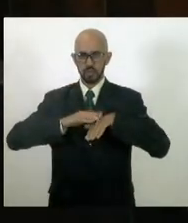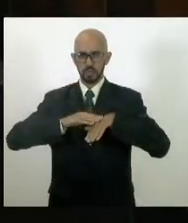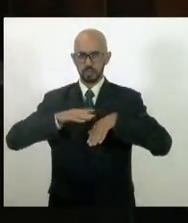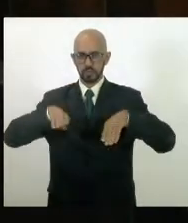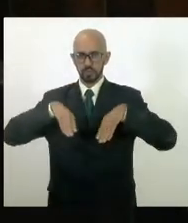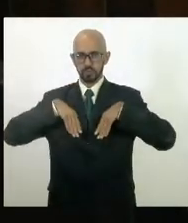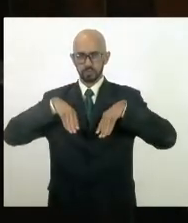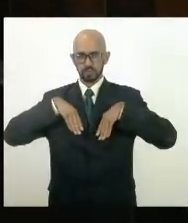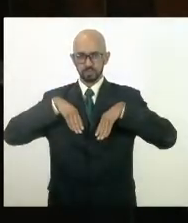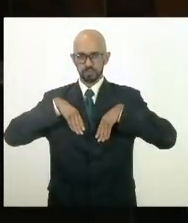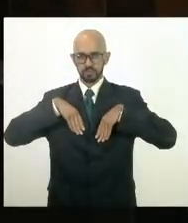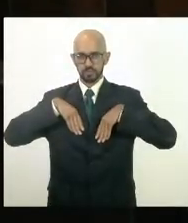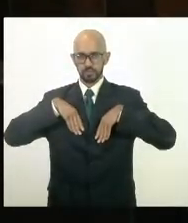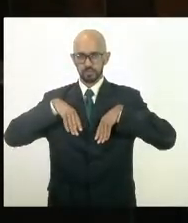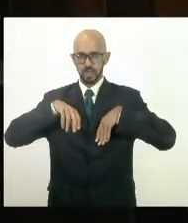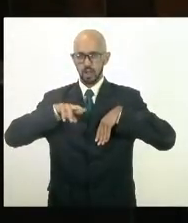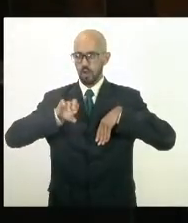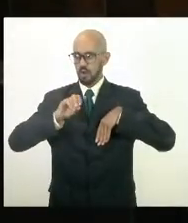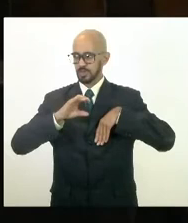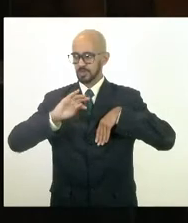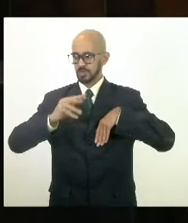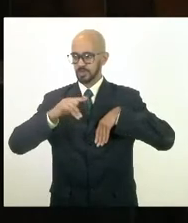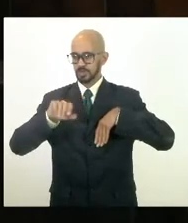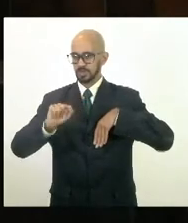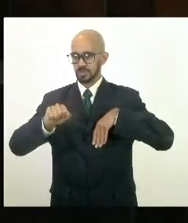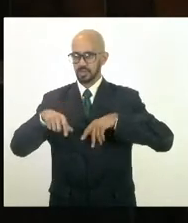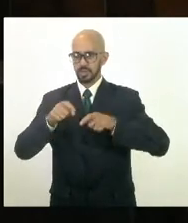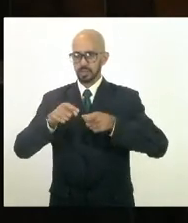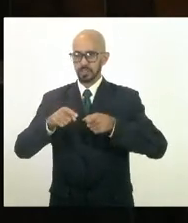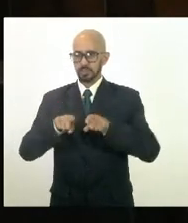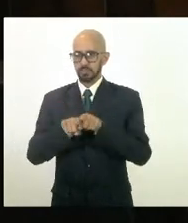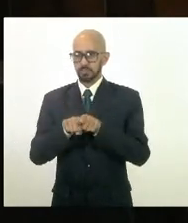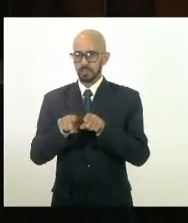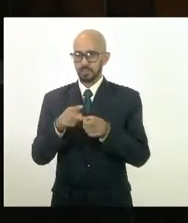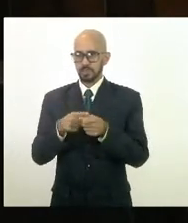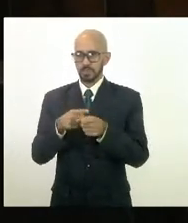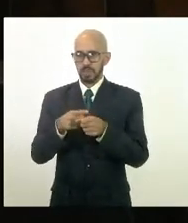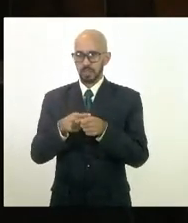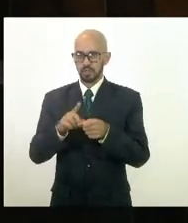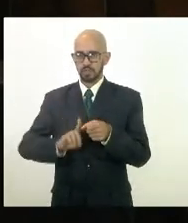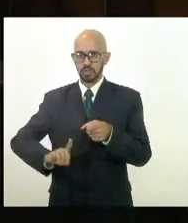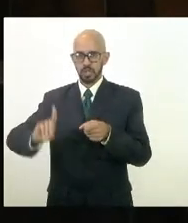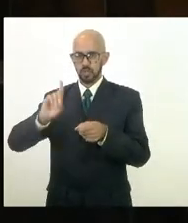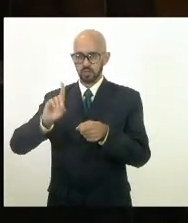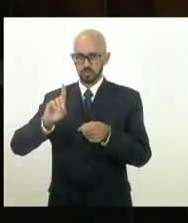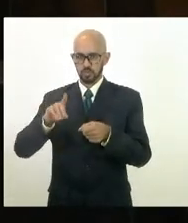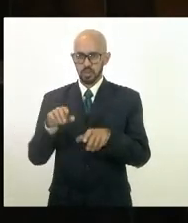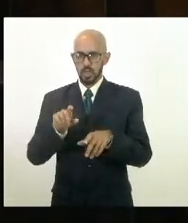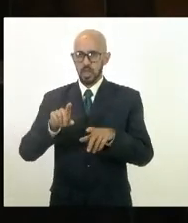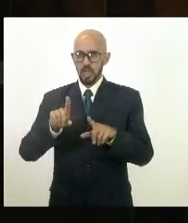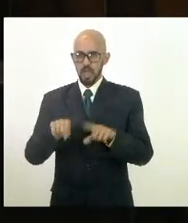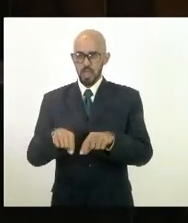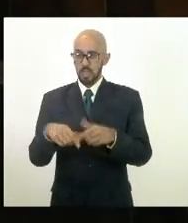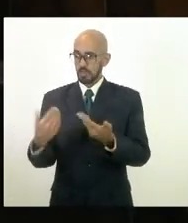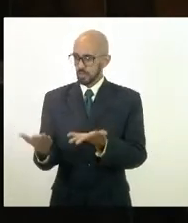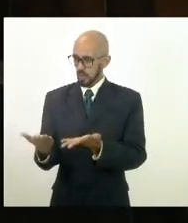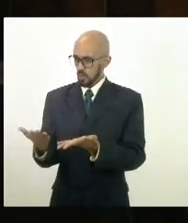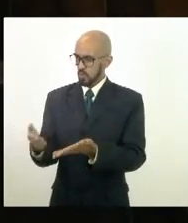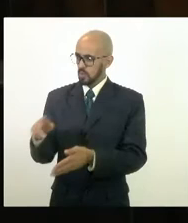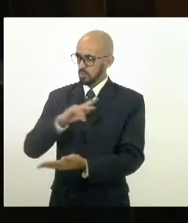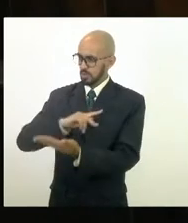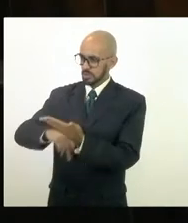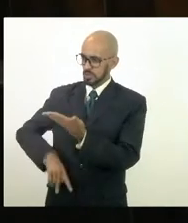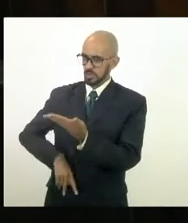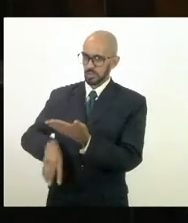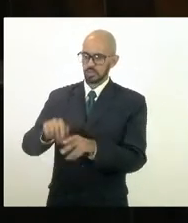Rocinha, Cidade de Deus, porque a habitação é imprópria, é inadequada. Então, senhor presidente, quando